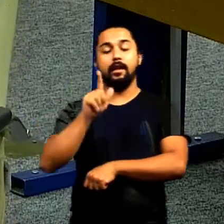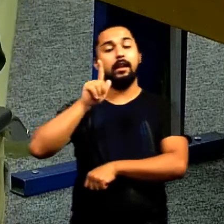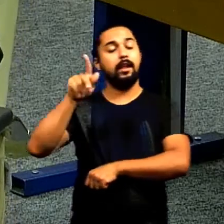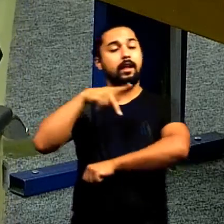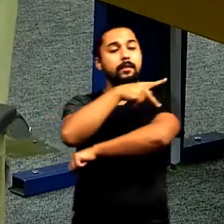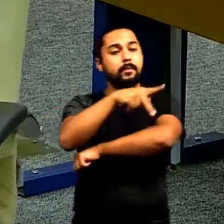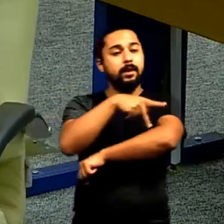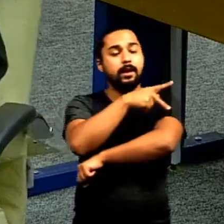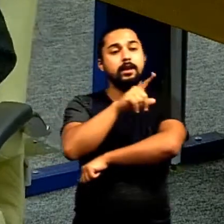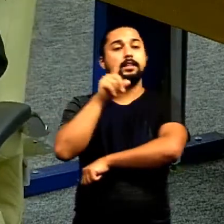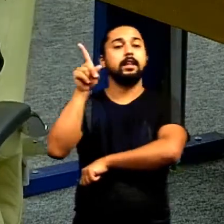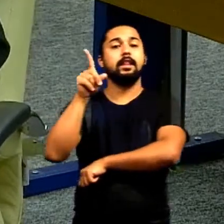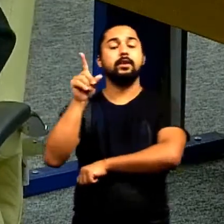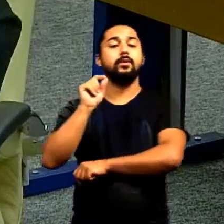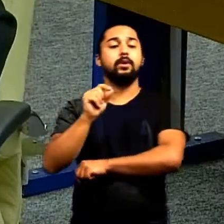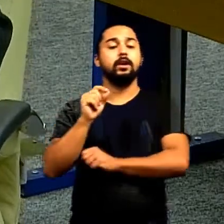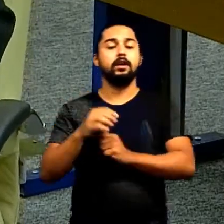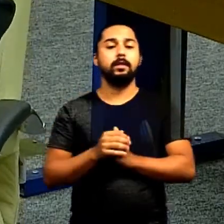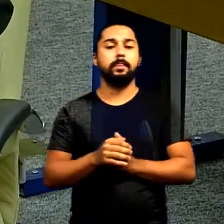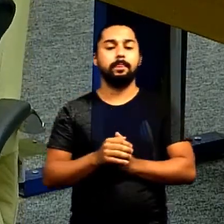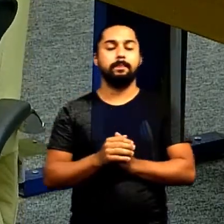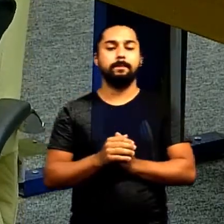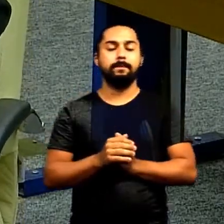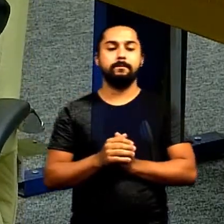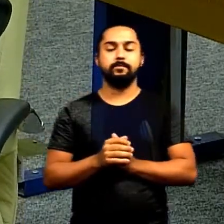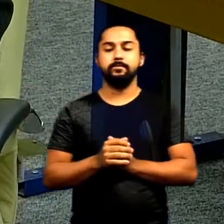Leste eles falam mesmo que é a praça do Milton Bercez